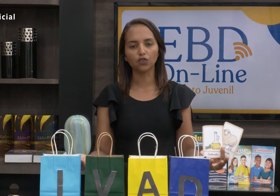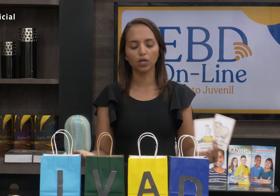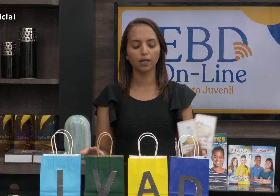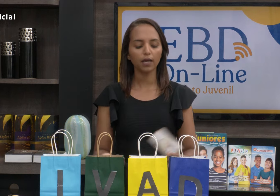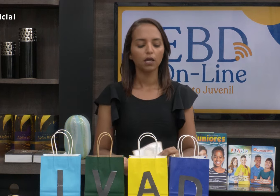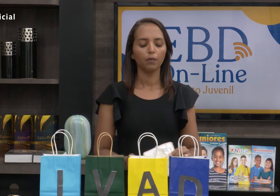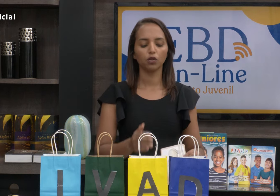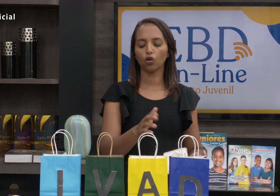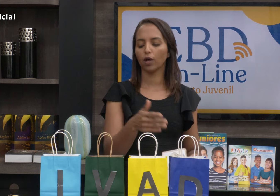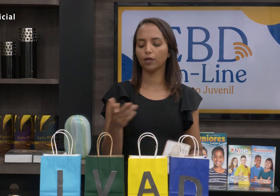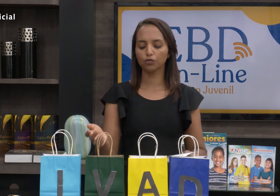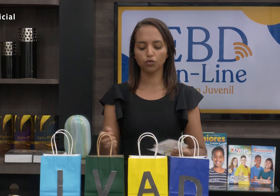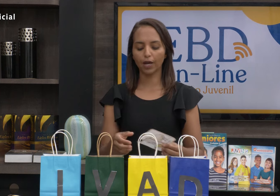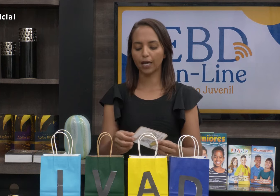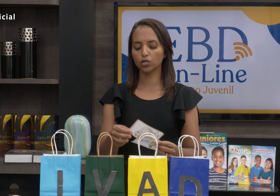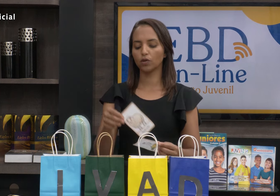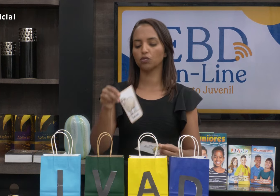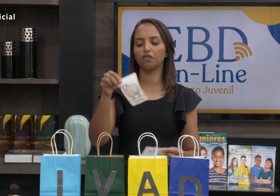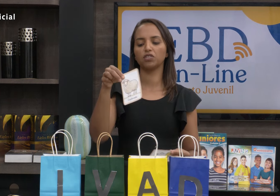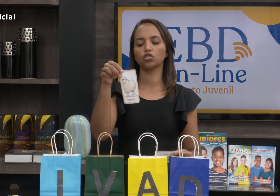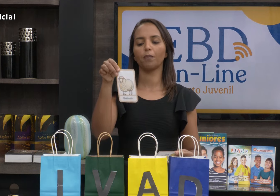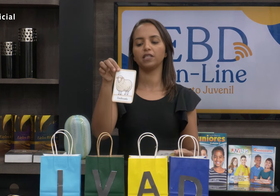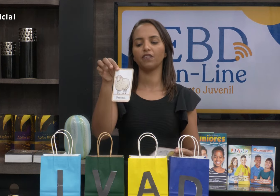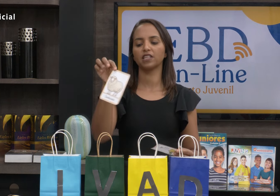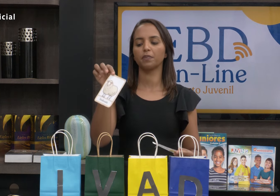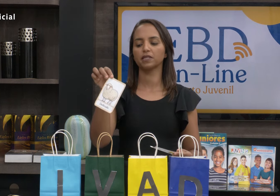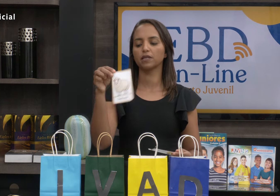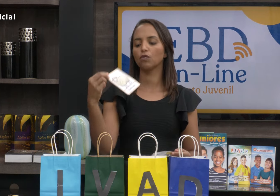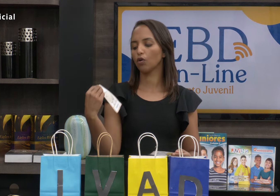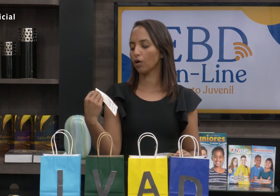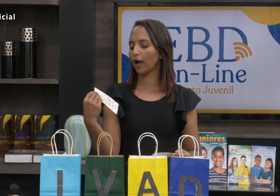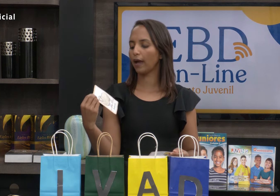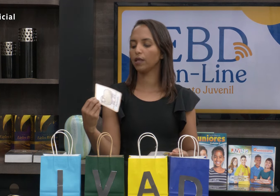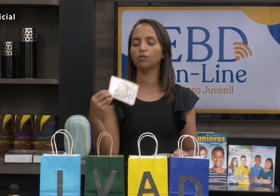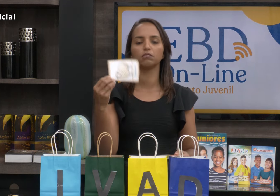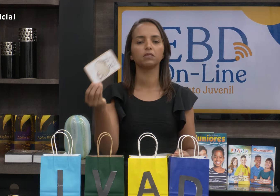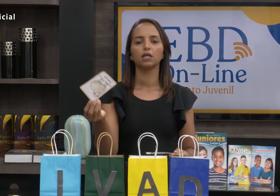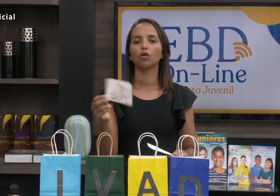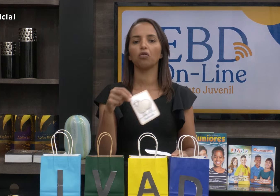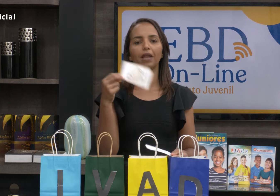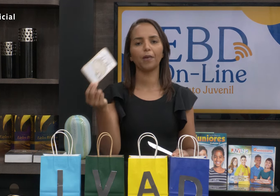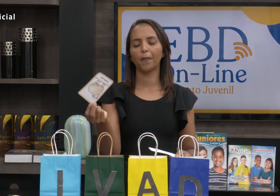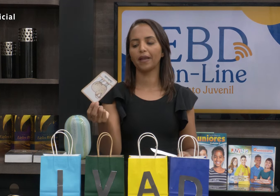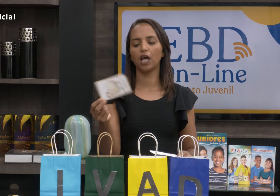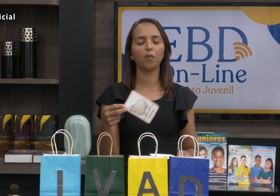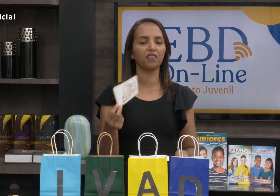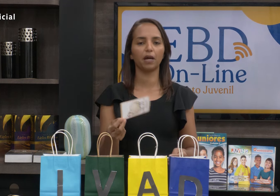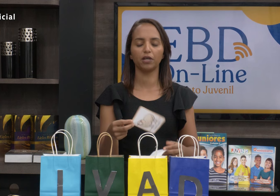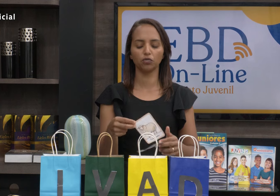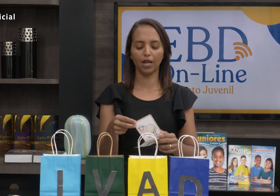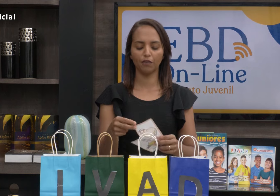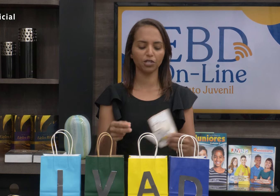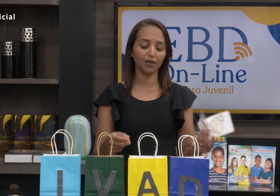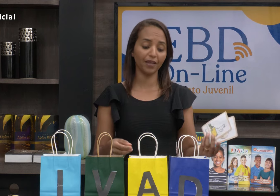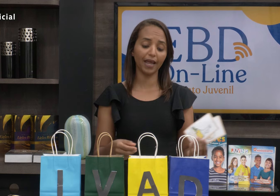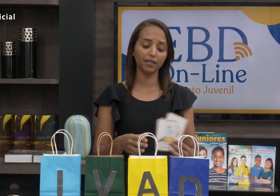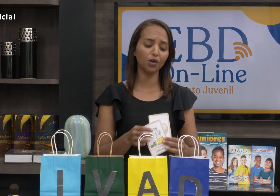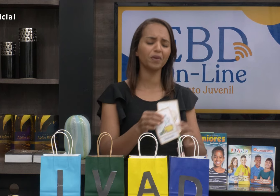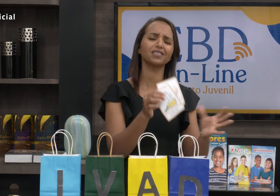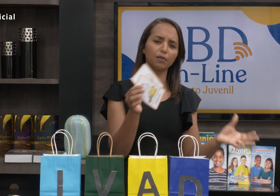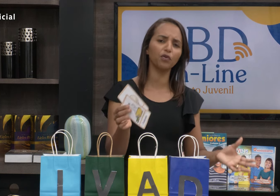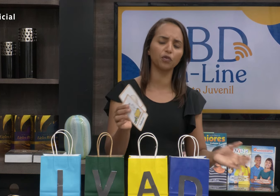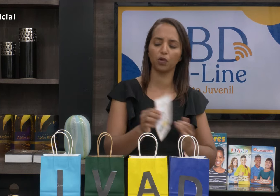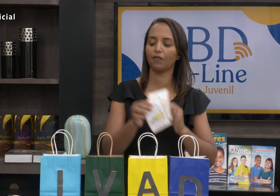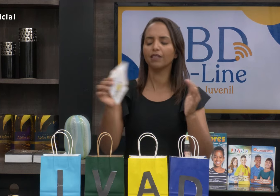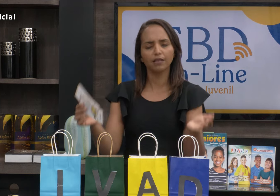outra abordagem, né? Pode colocar em outros lugares ou então, em vez de somente fazer impressão, colocar em um... colar em papelão para ficar mais durável, mas na verdade